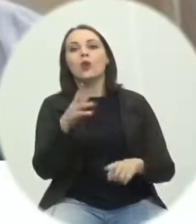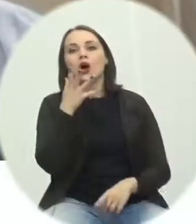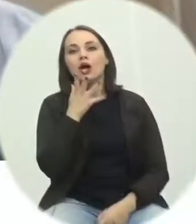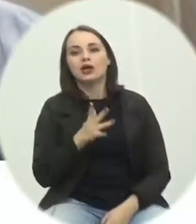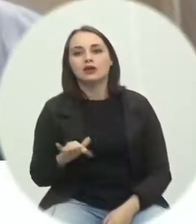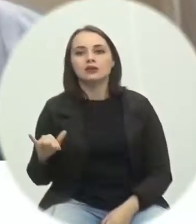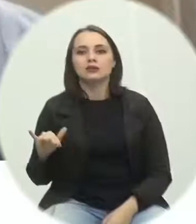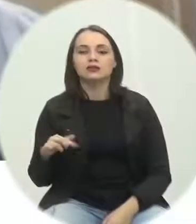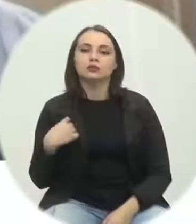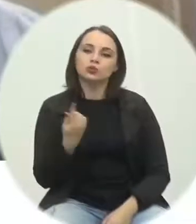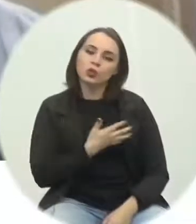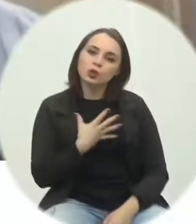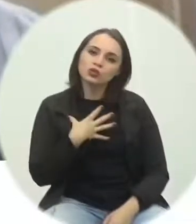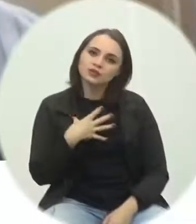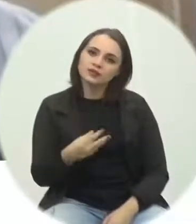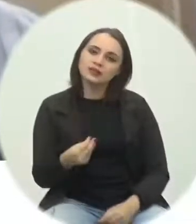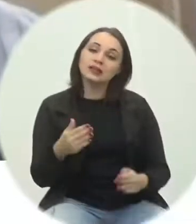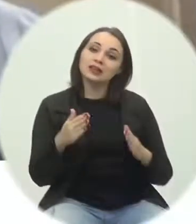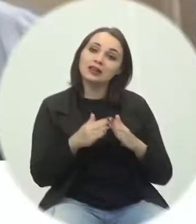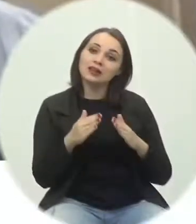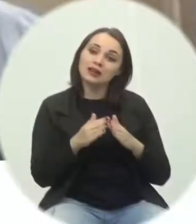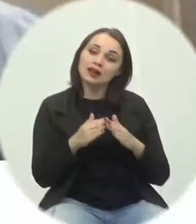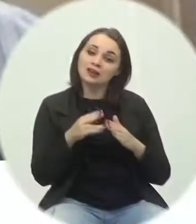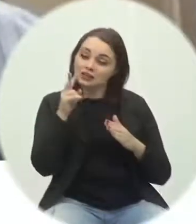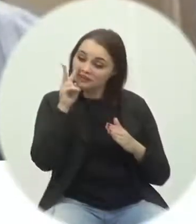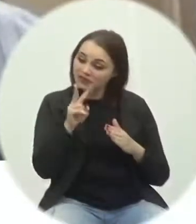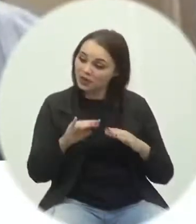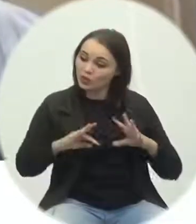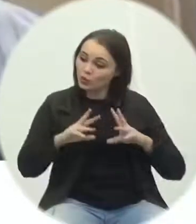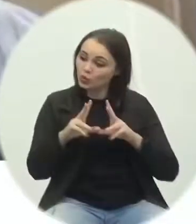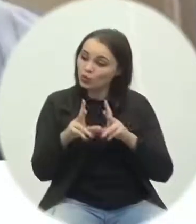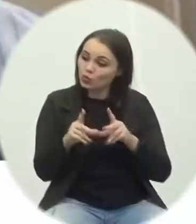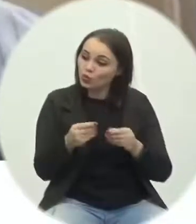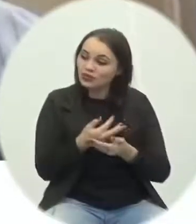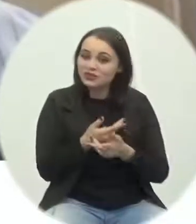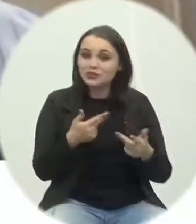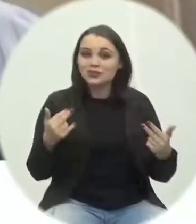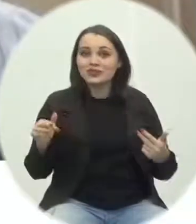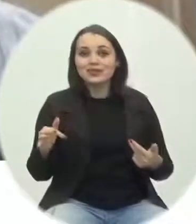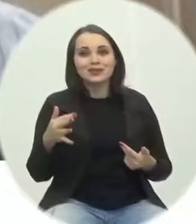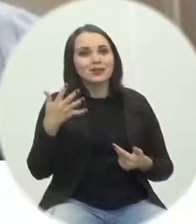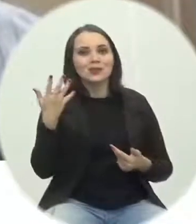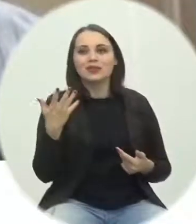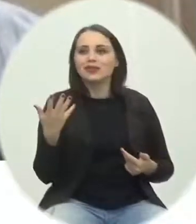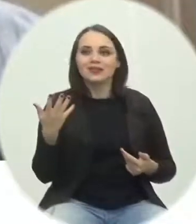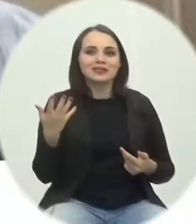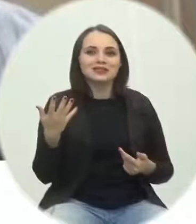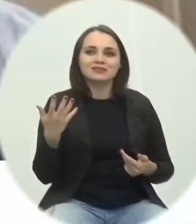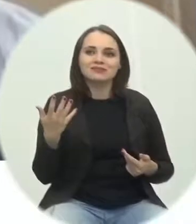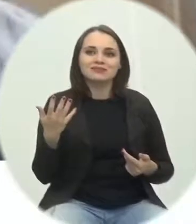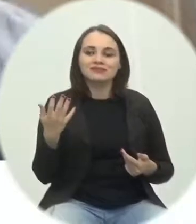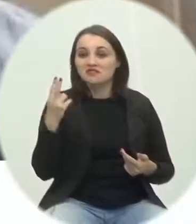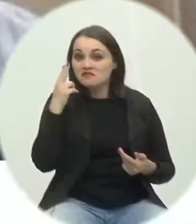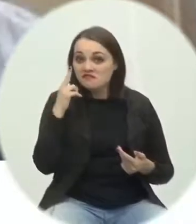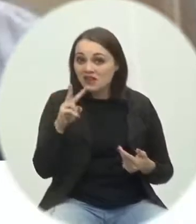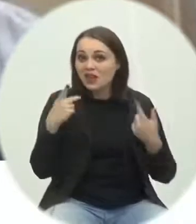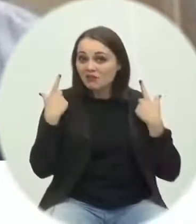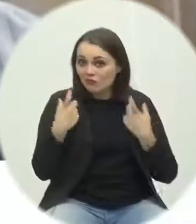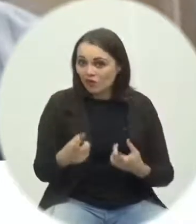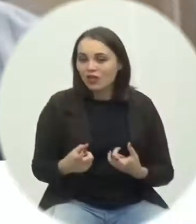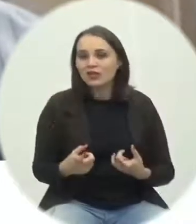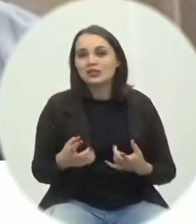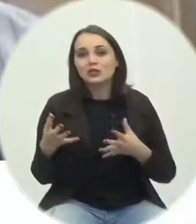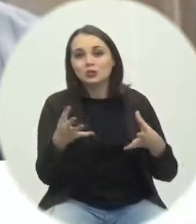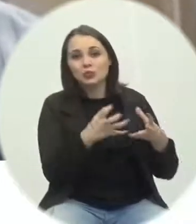os nossos filhos que estão em casa acompanhando tudo isso, convivendo com tudo isso, e isso com certeza